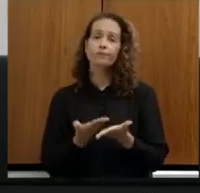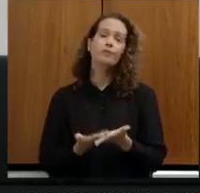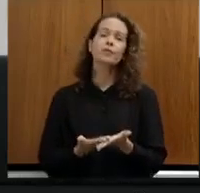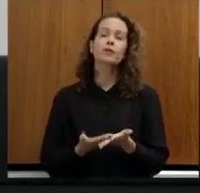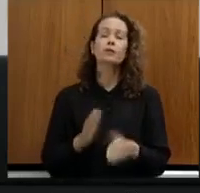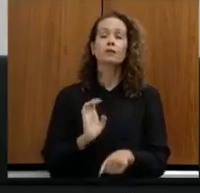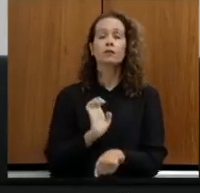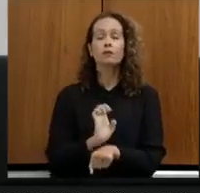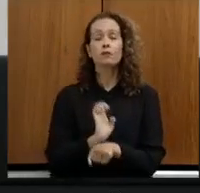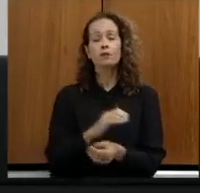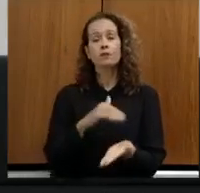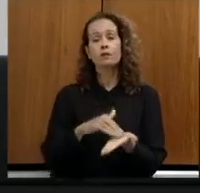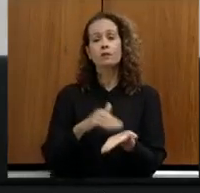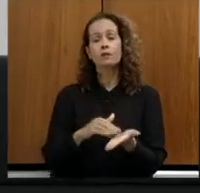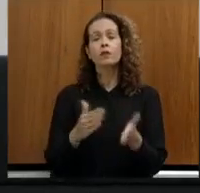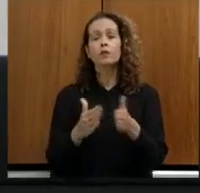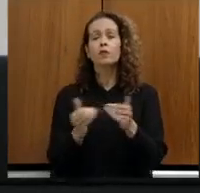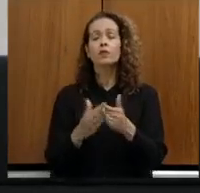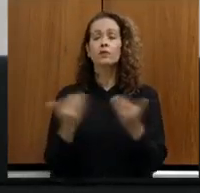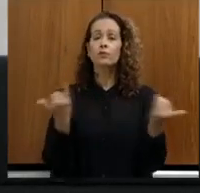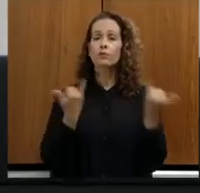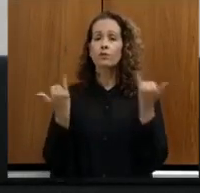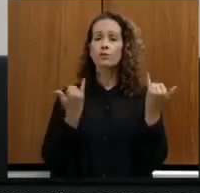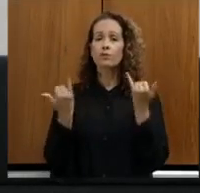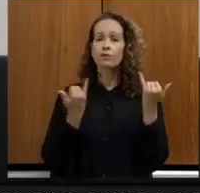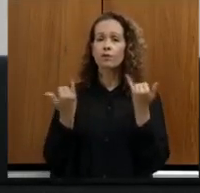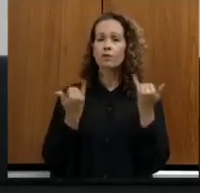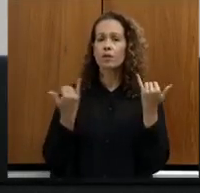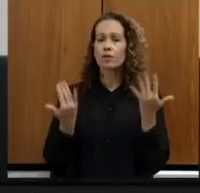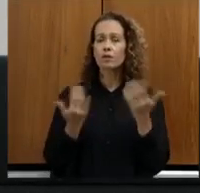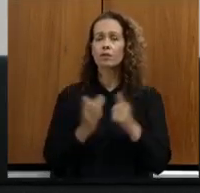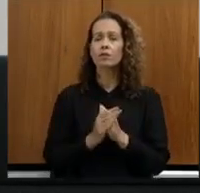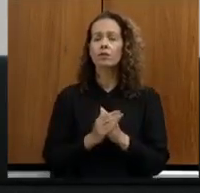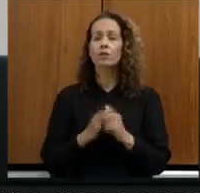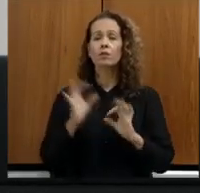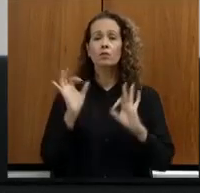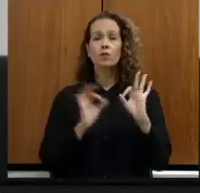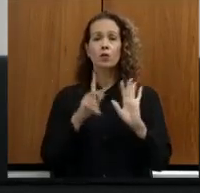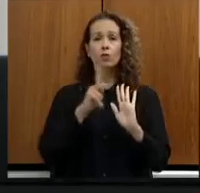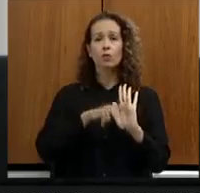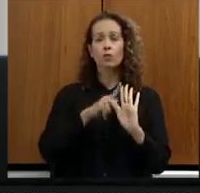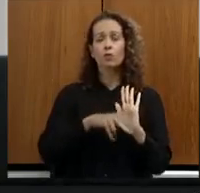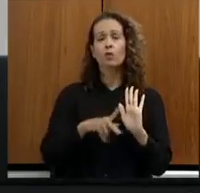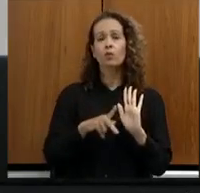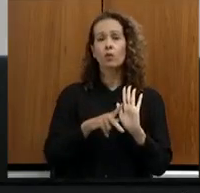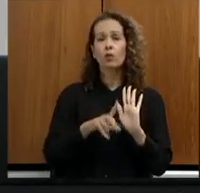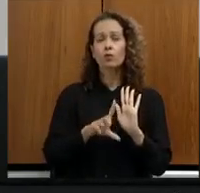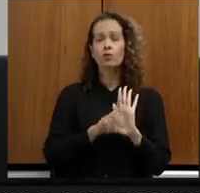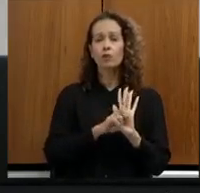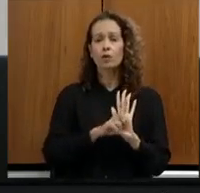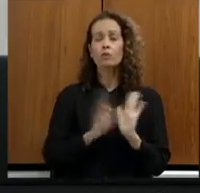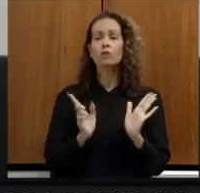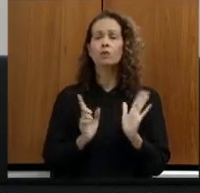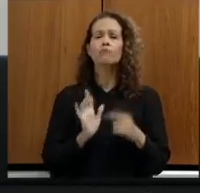Estado de Meio Ambiente pedido de informações consubstanciadas em parecer técnico sobre o projeto de lei número 3.300, que define limites